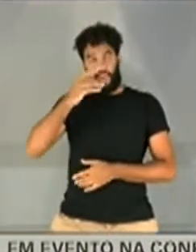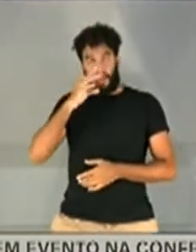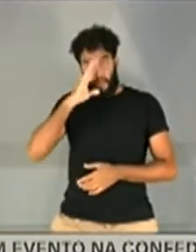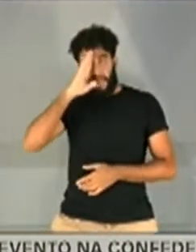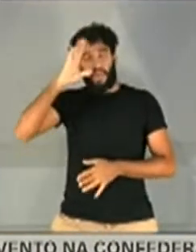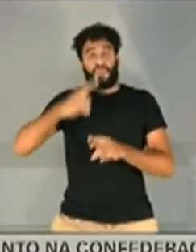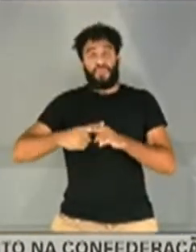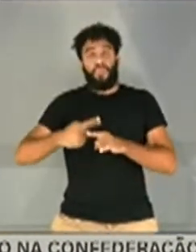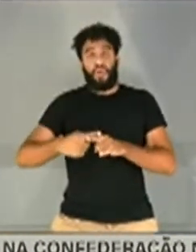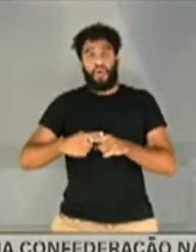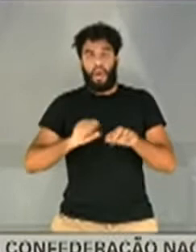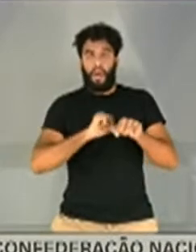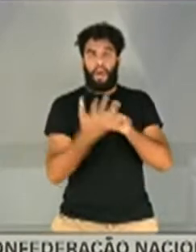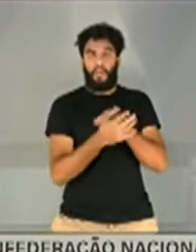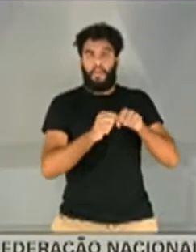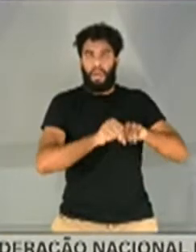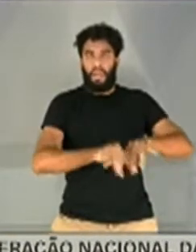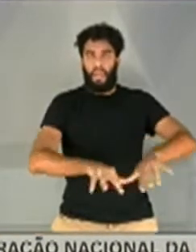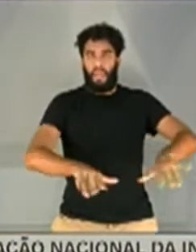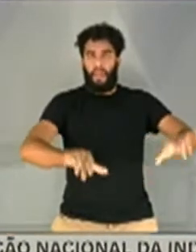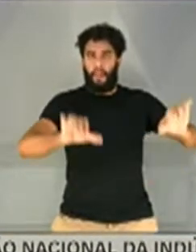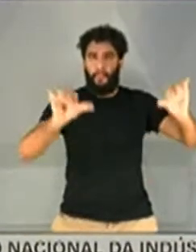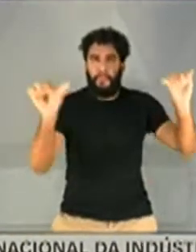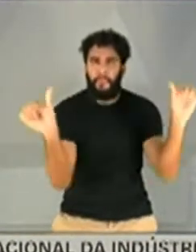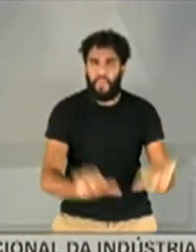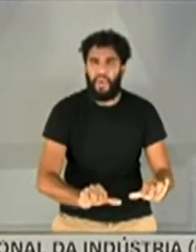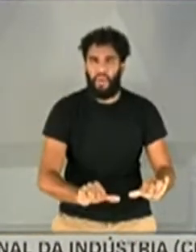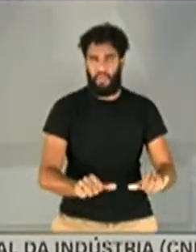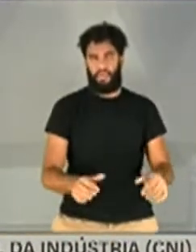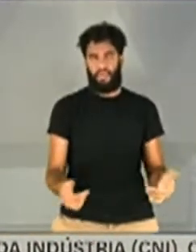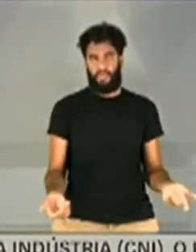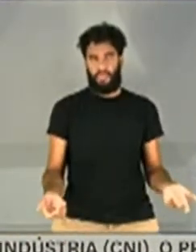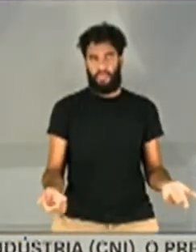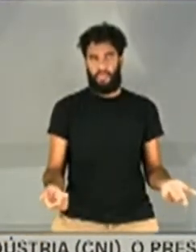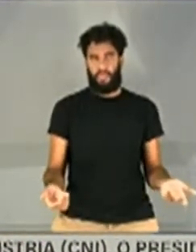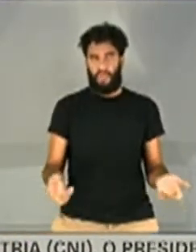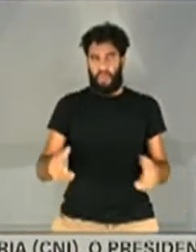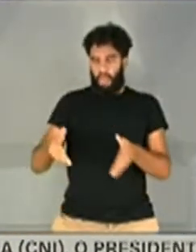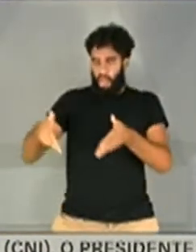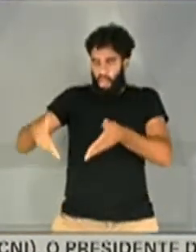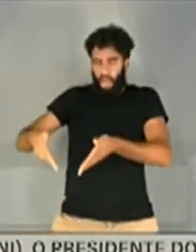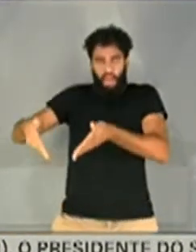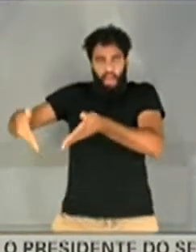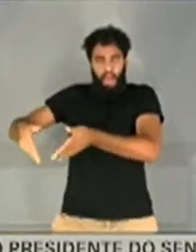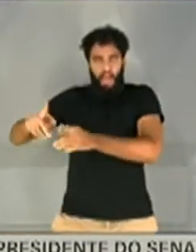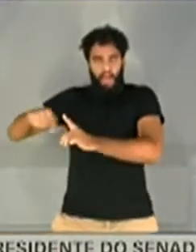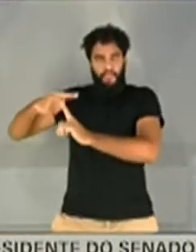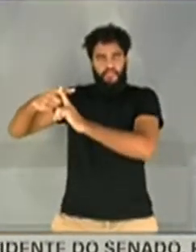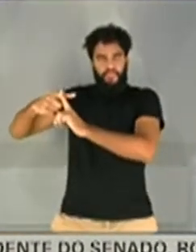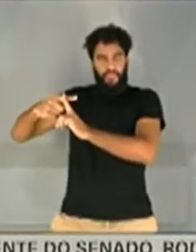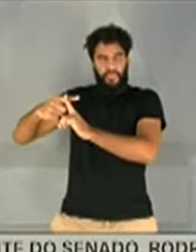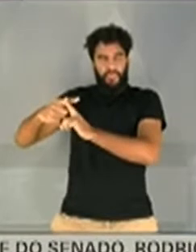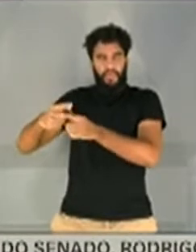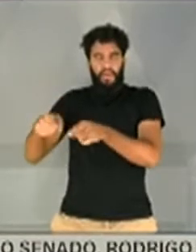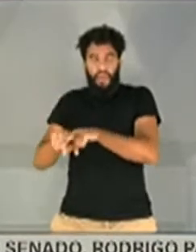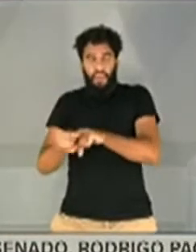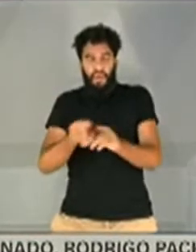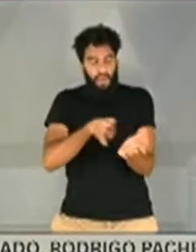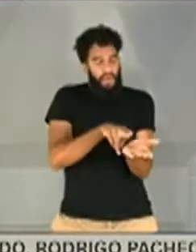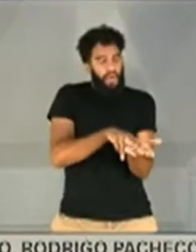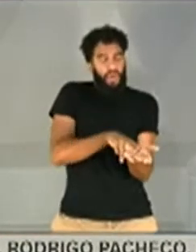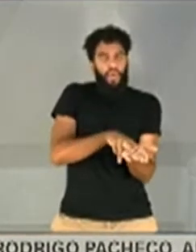e enchem, como nunca, os nossos cemitérios as nossas UTIs